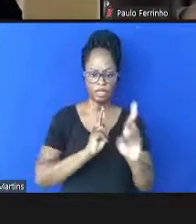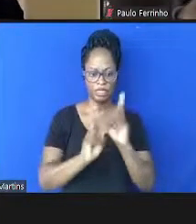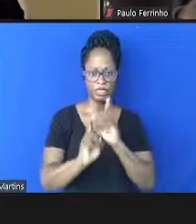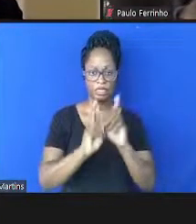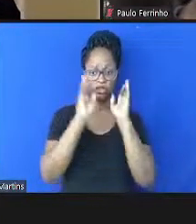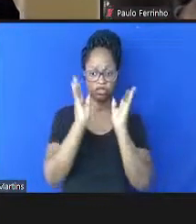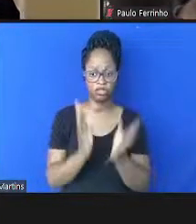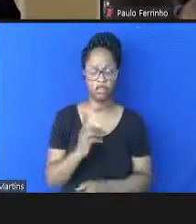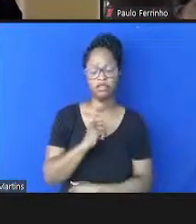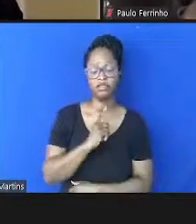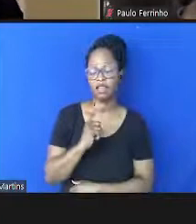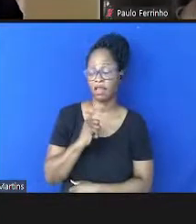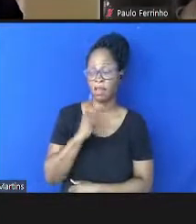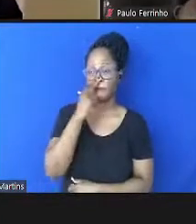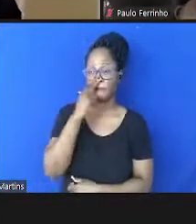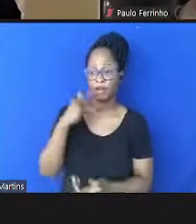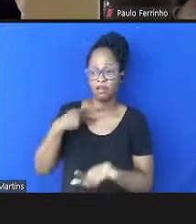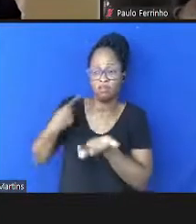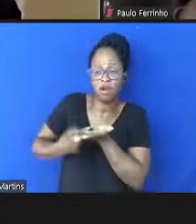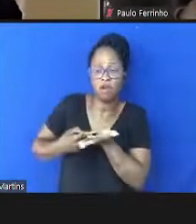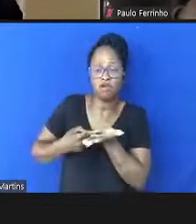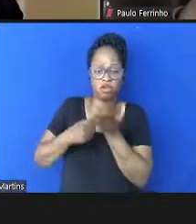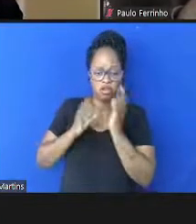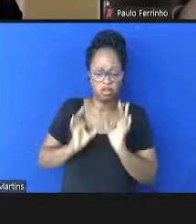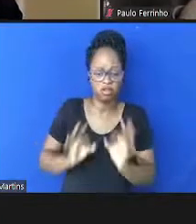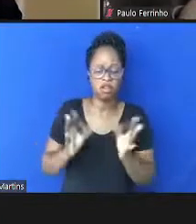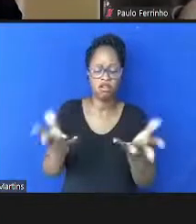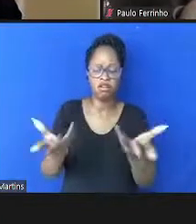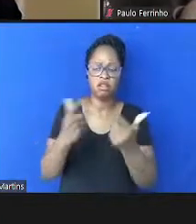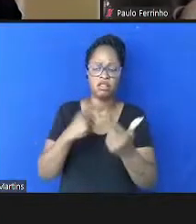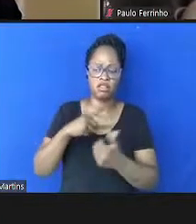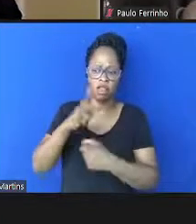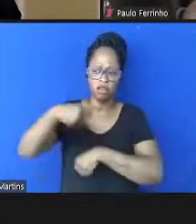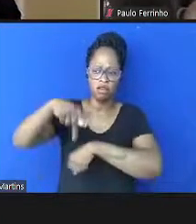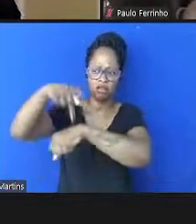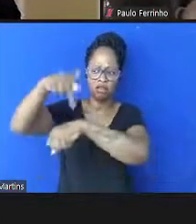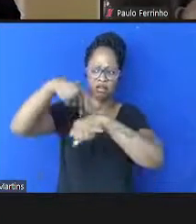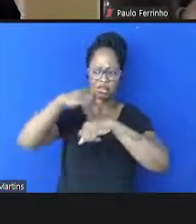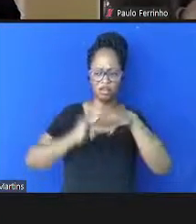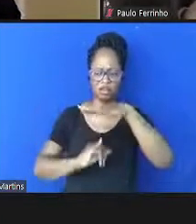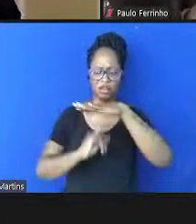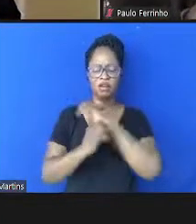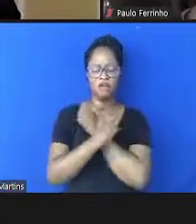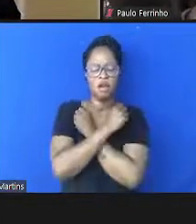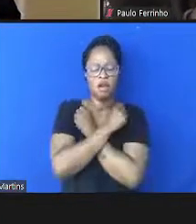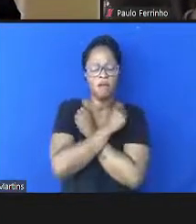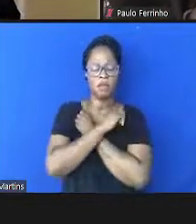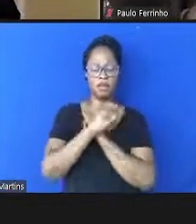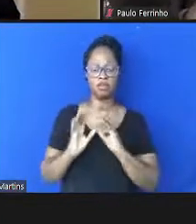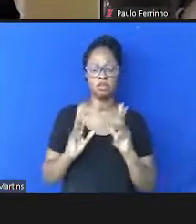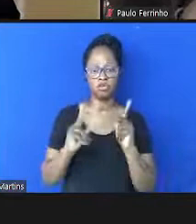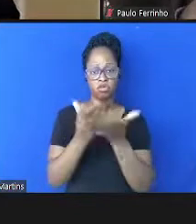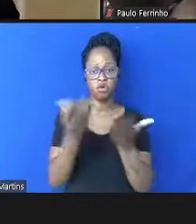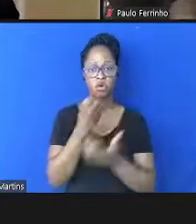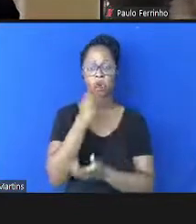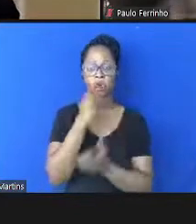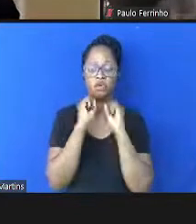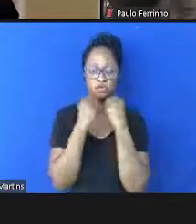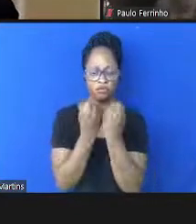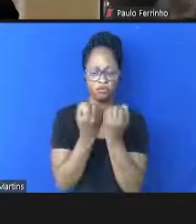profícuas e ricas que temos entre nossas instituições. Um grande abraço a todos e todas e um bom seminário.